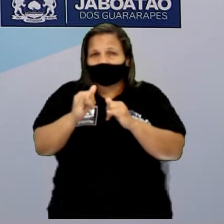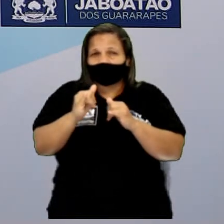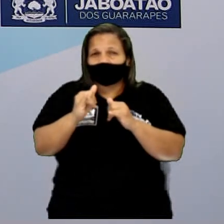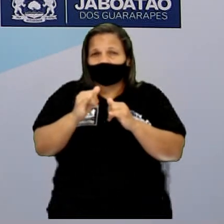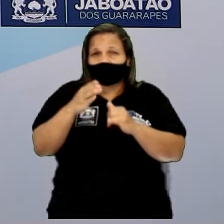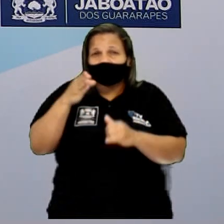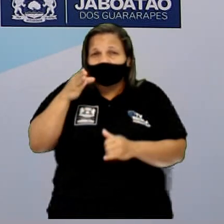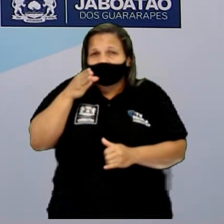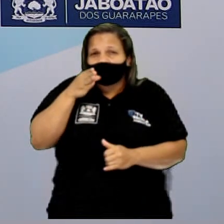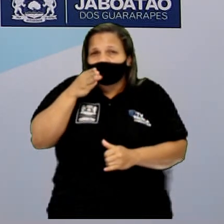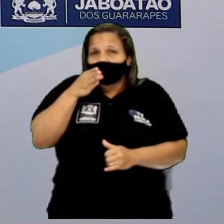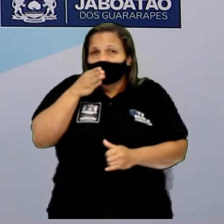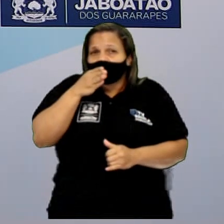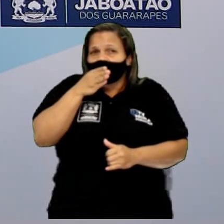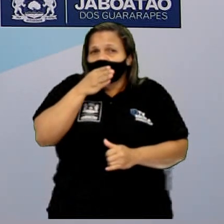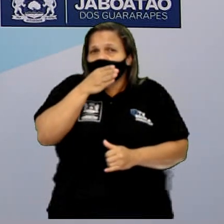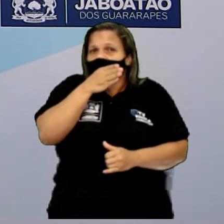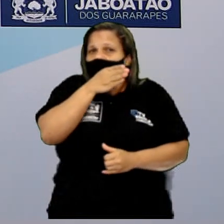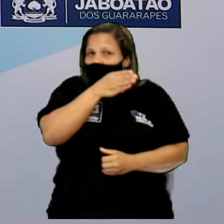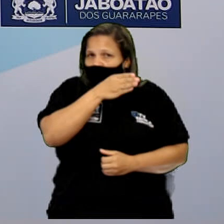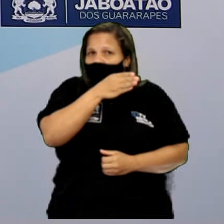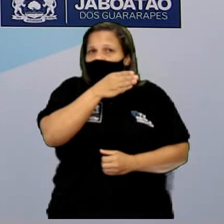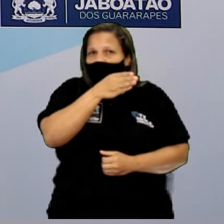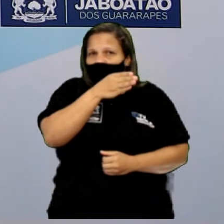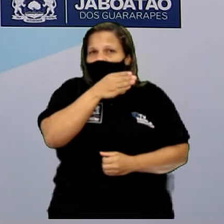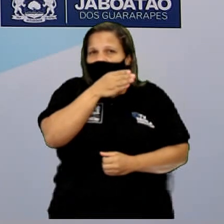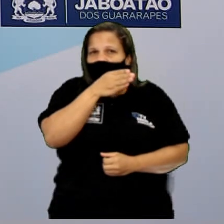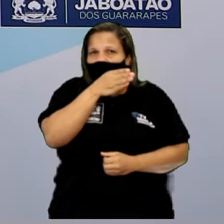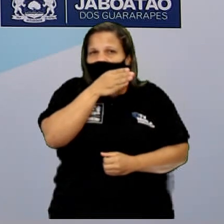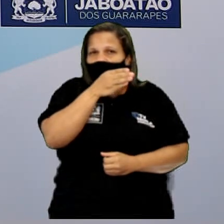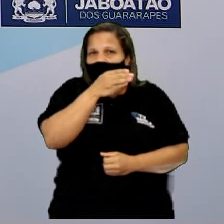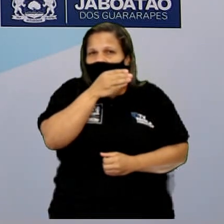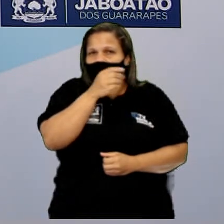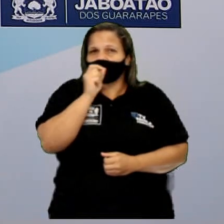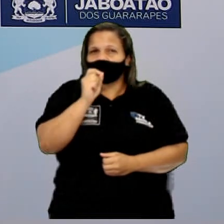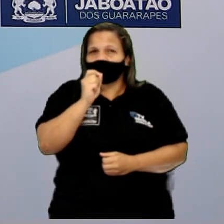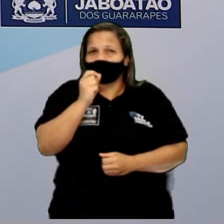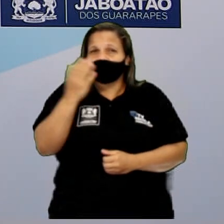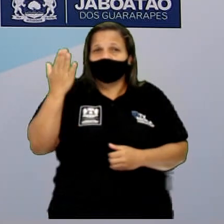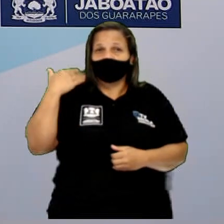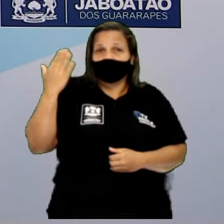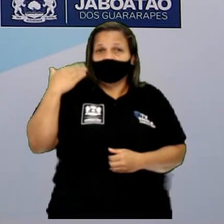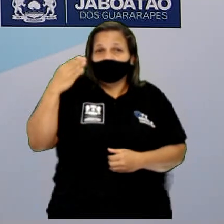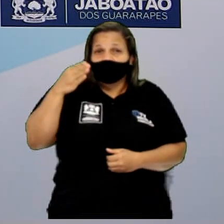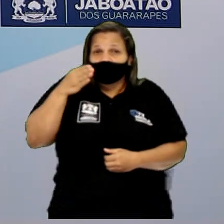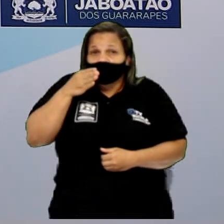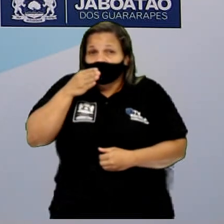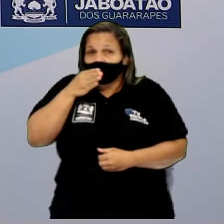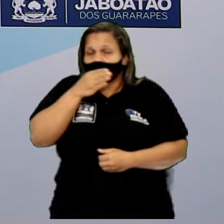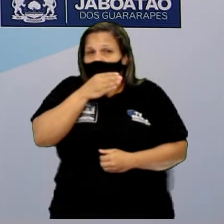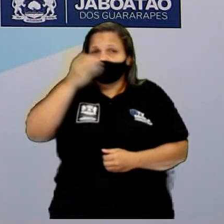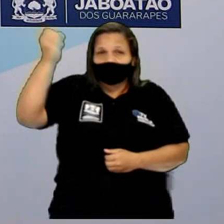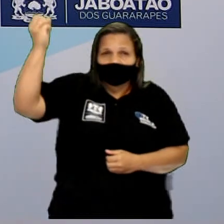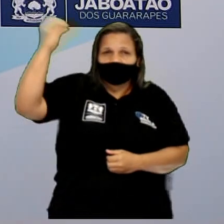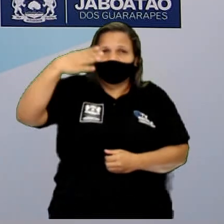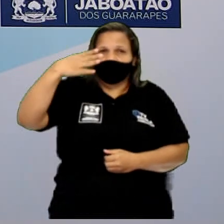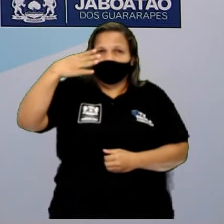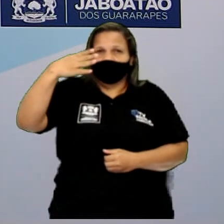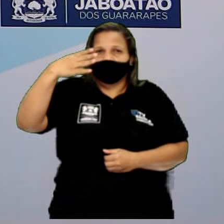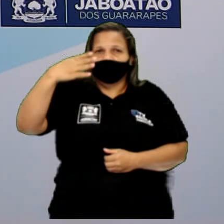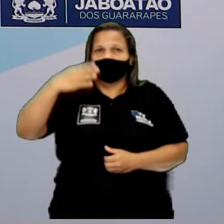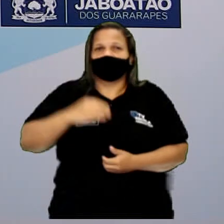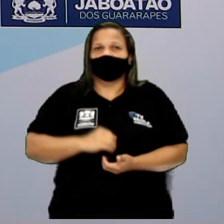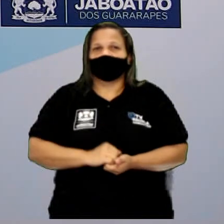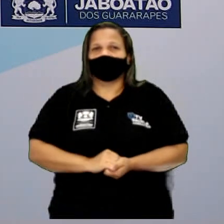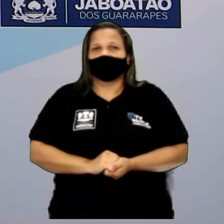incandescente, né? Daí o nome da lâmpada. E vai gerar o quê? Calor além de luz. Ou o efeito joule é quando a